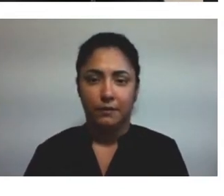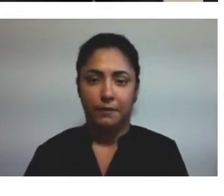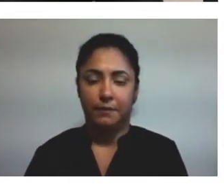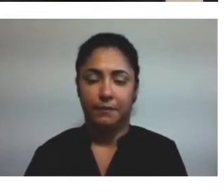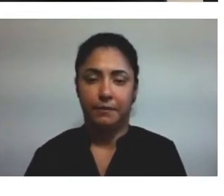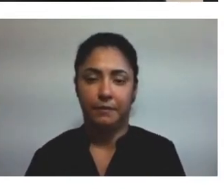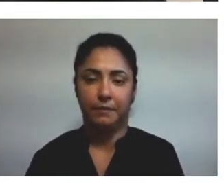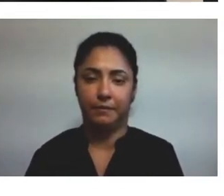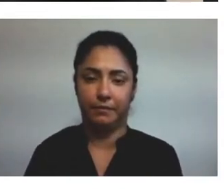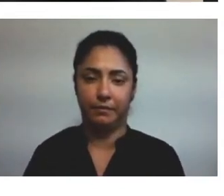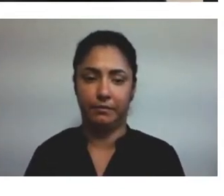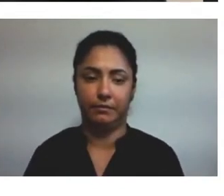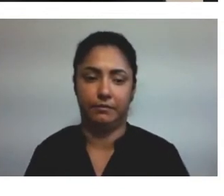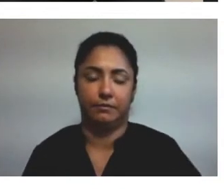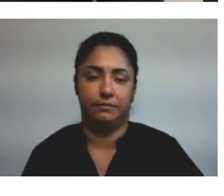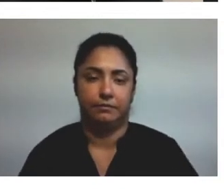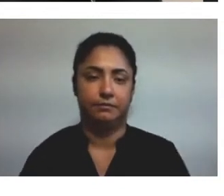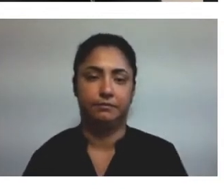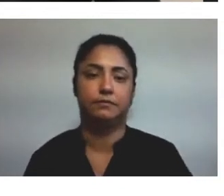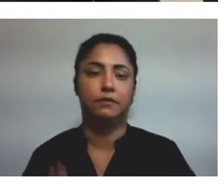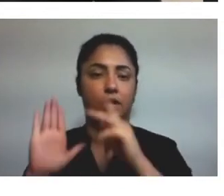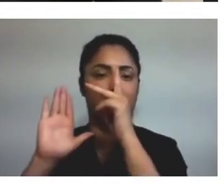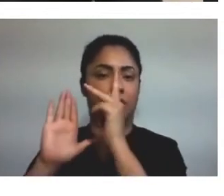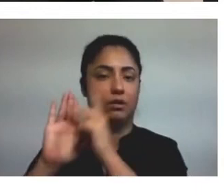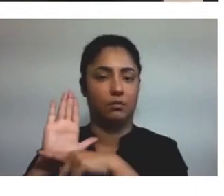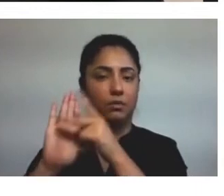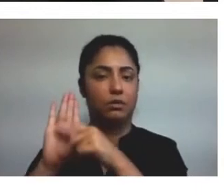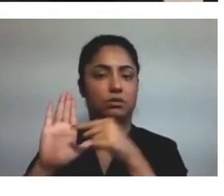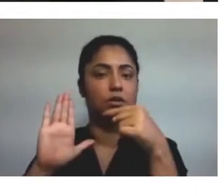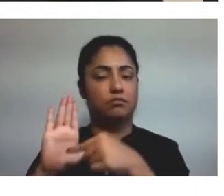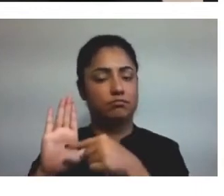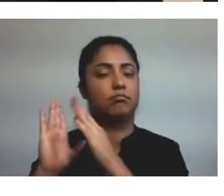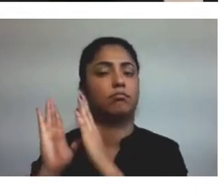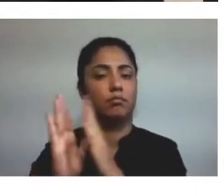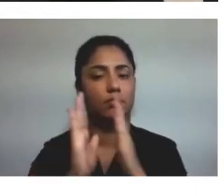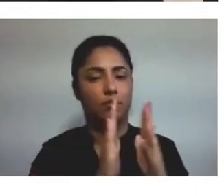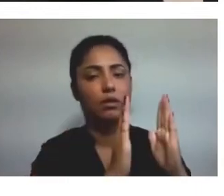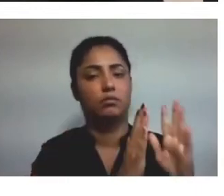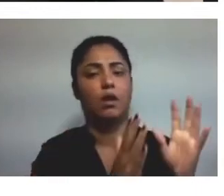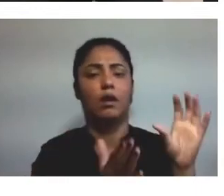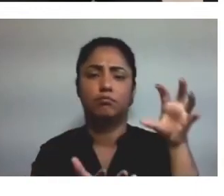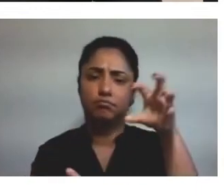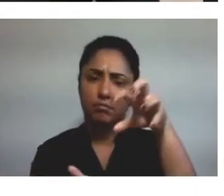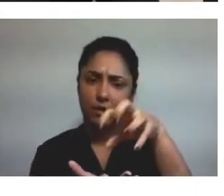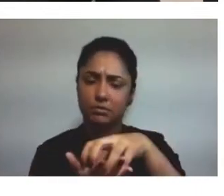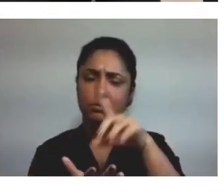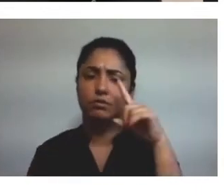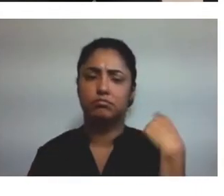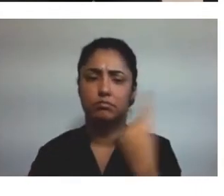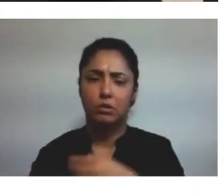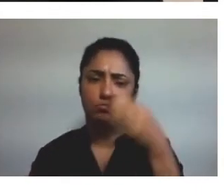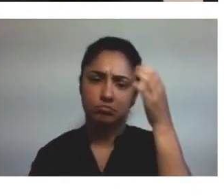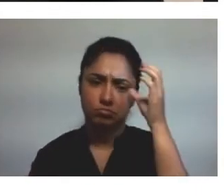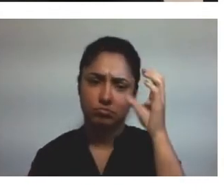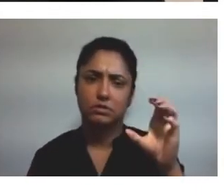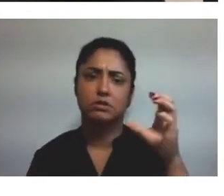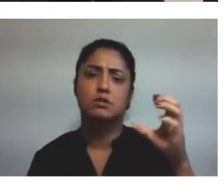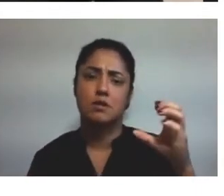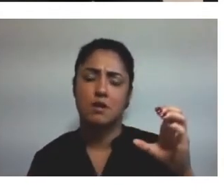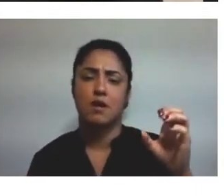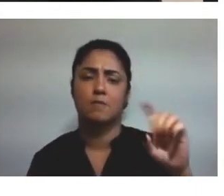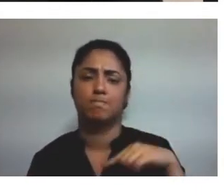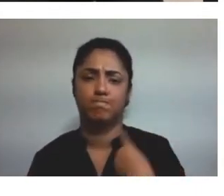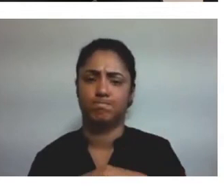Bom, o projeto como um todo coloca a biblioteca como o epicentro da produção científica, né? Sem deixar de ir lá da interdisciplinaridade.